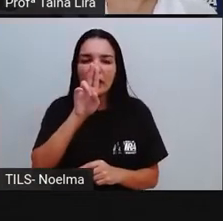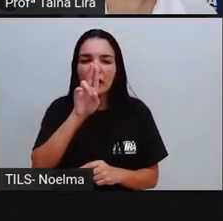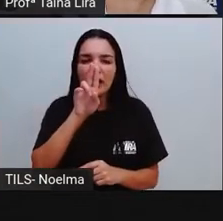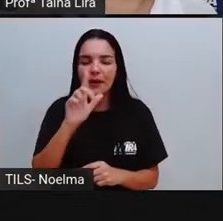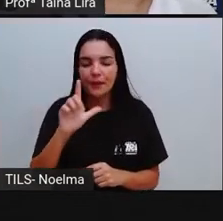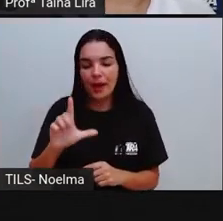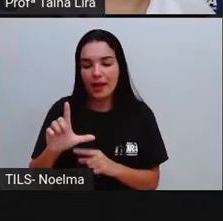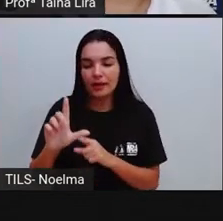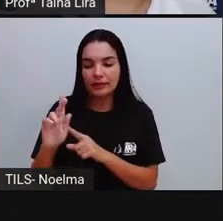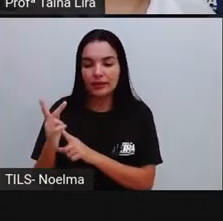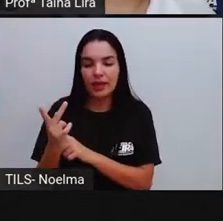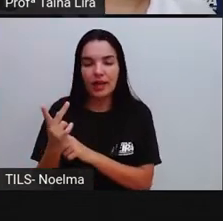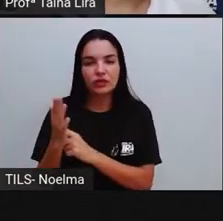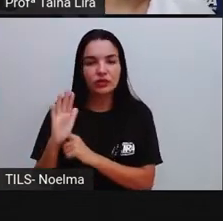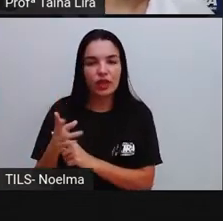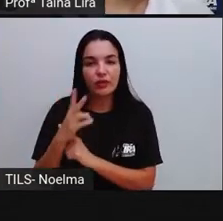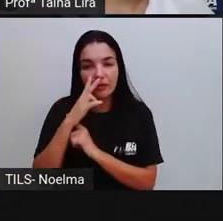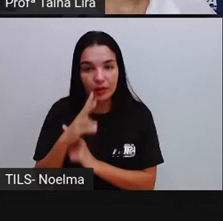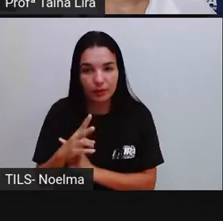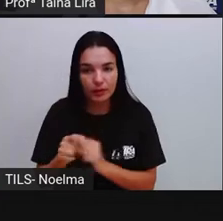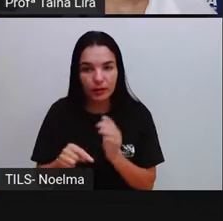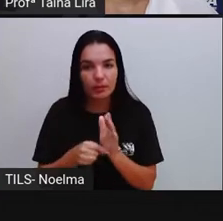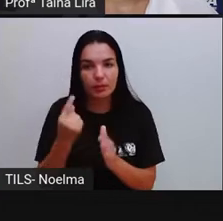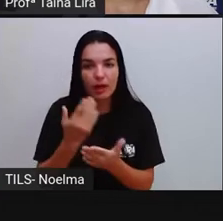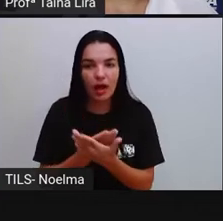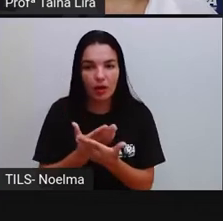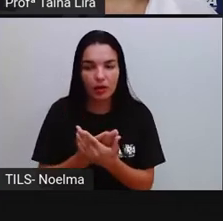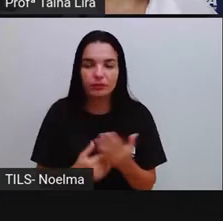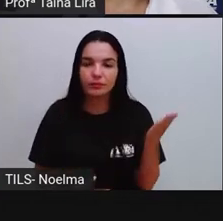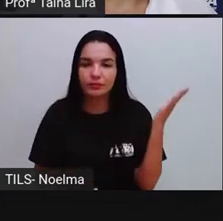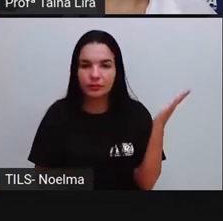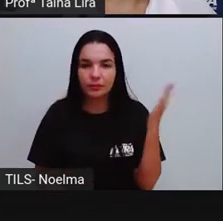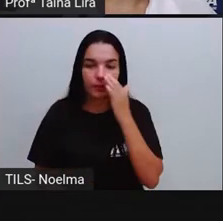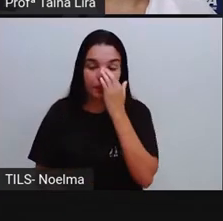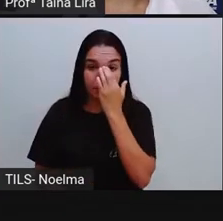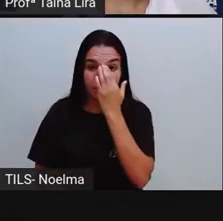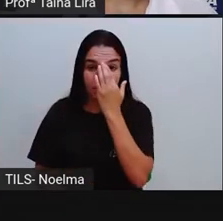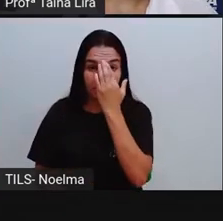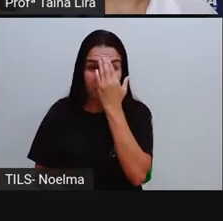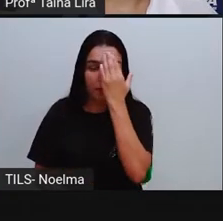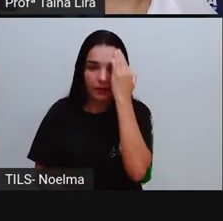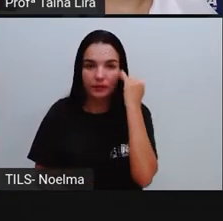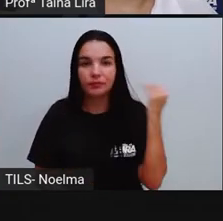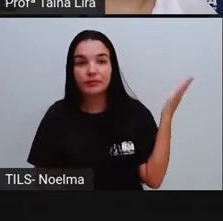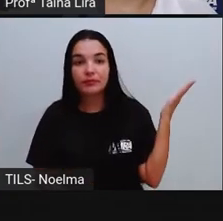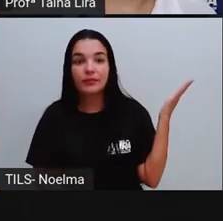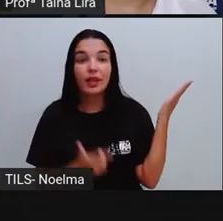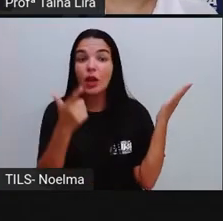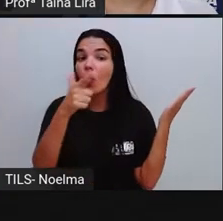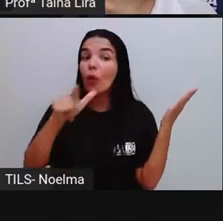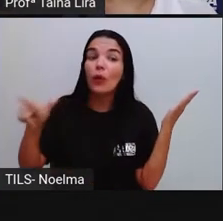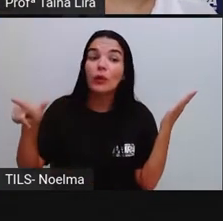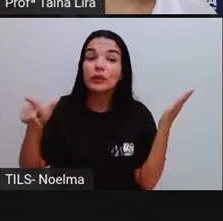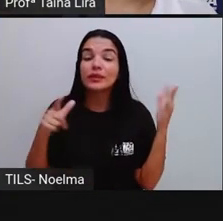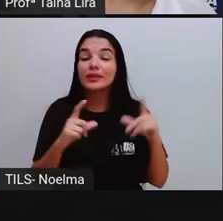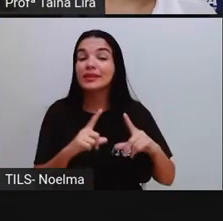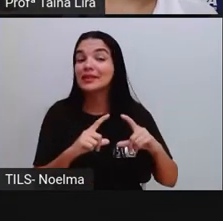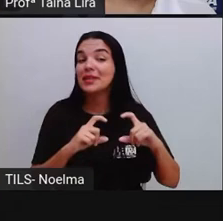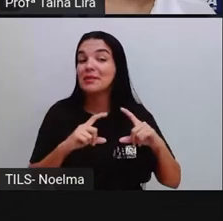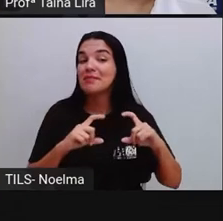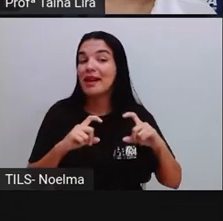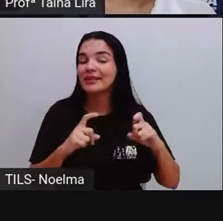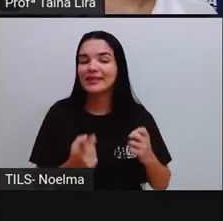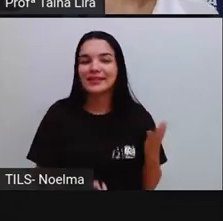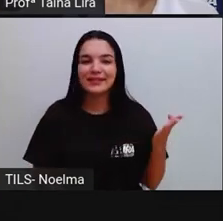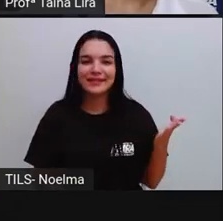parte da nossa aula, Tá bom? Vamos lá? A Pró trouxe agora mais, Algumas